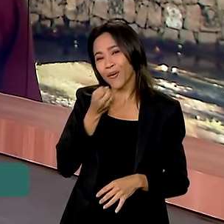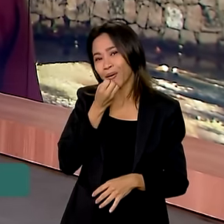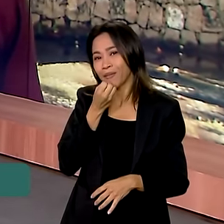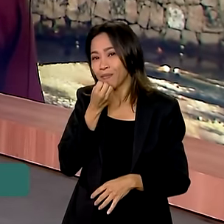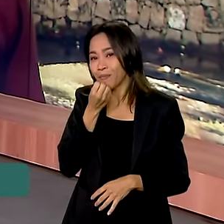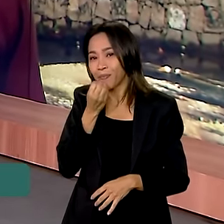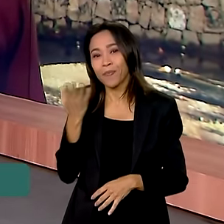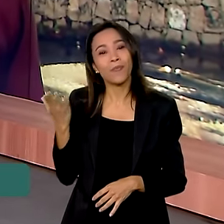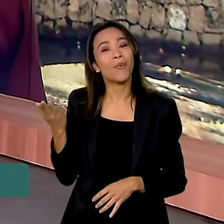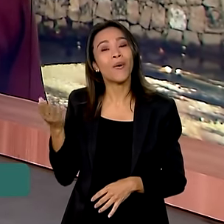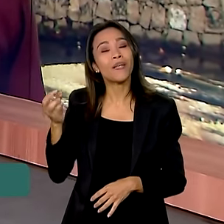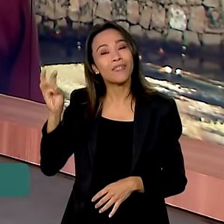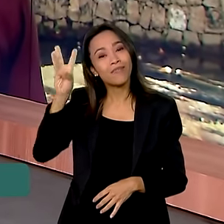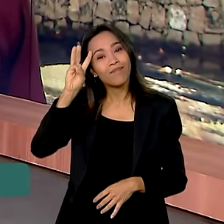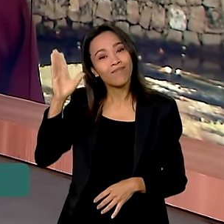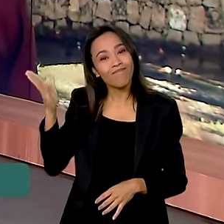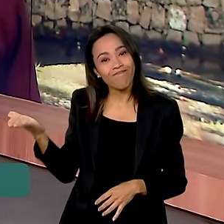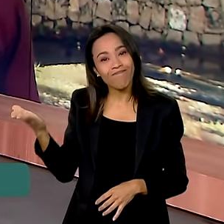-feira para você.